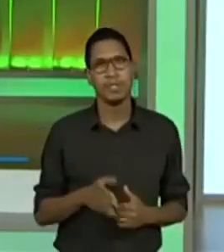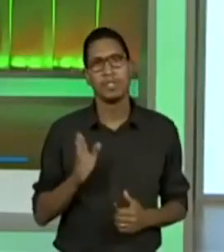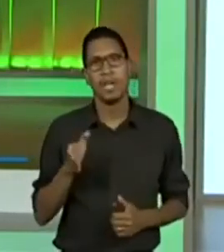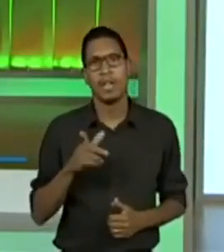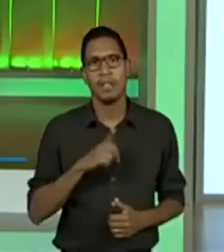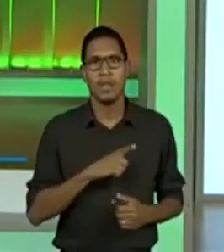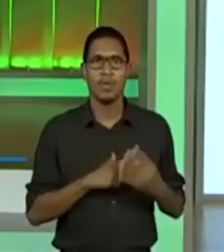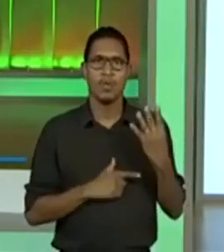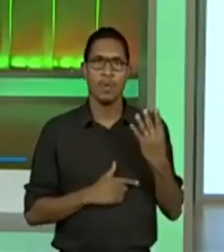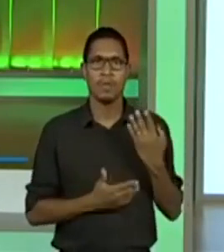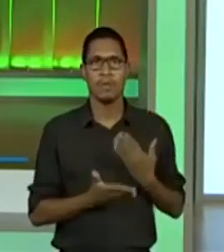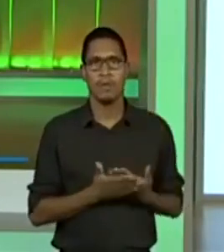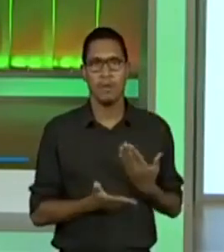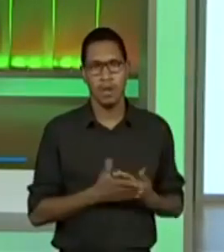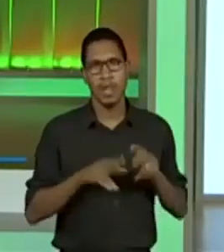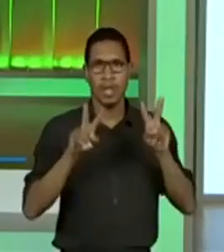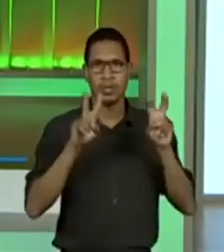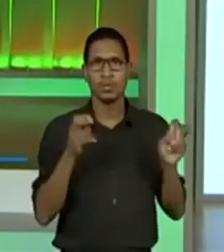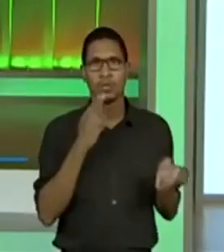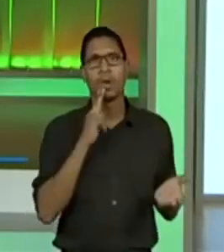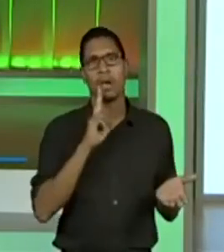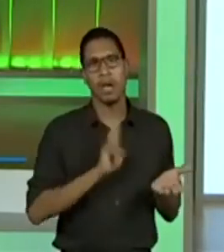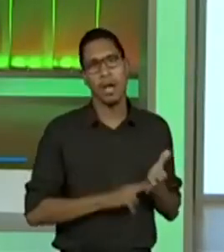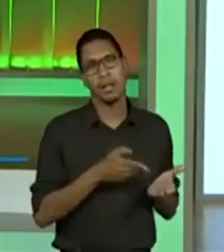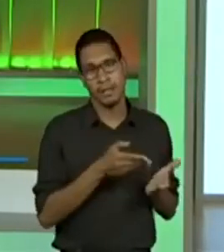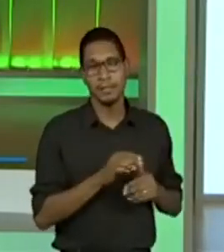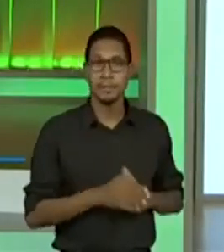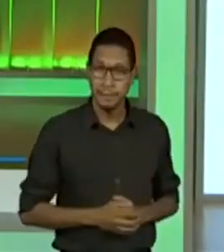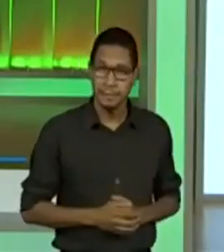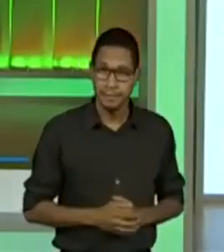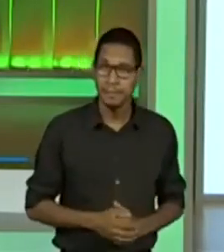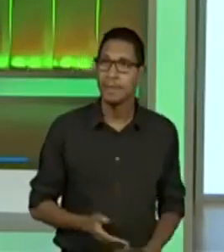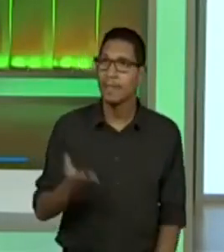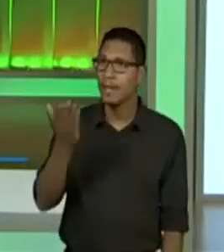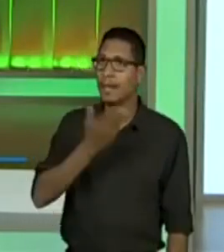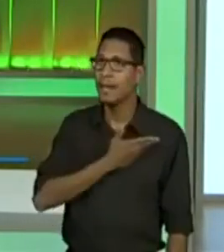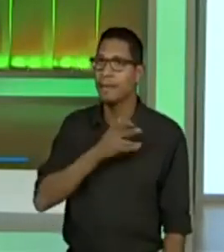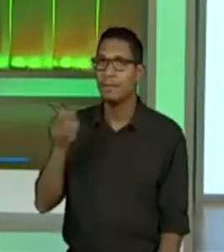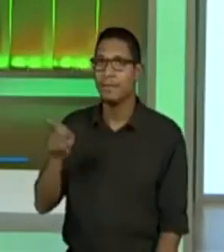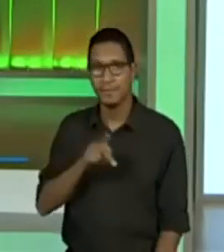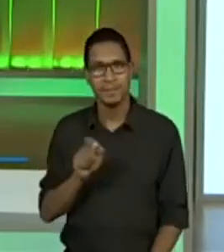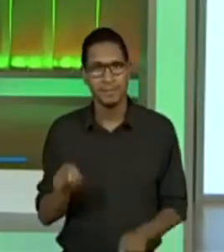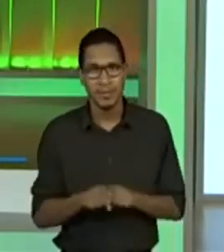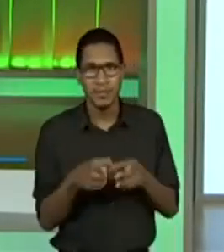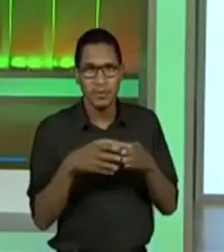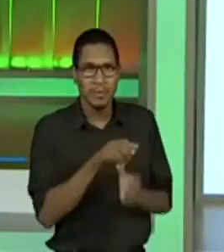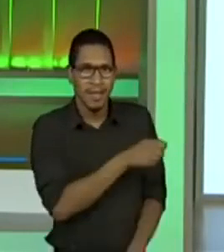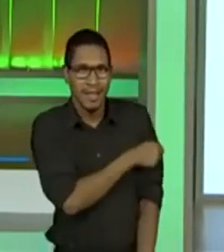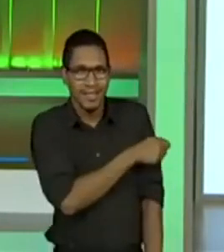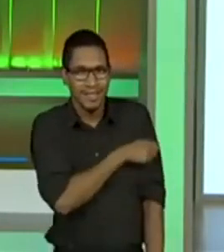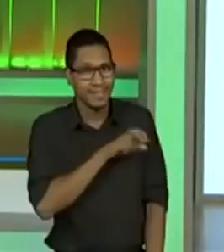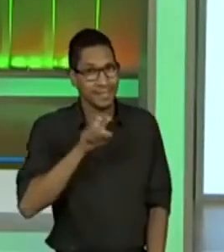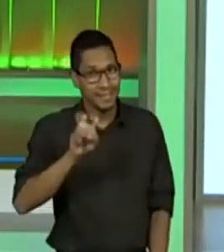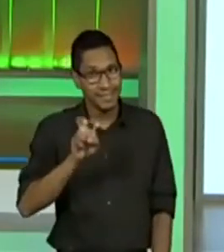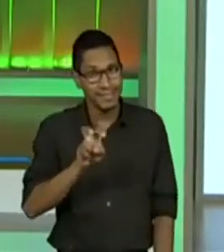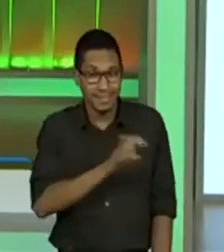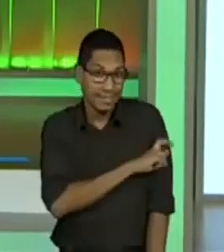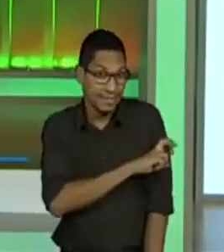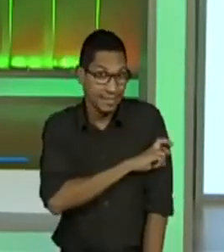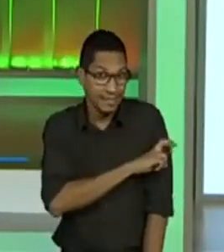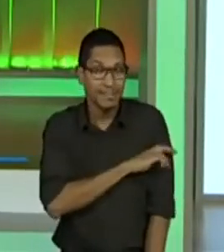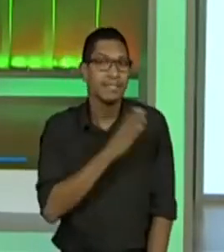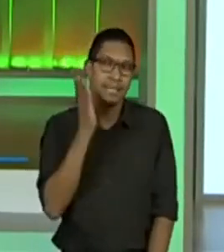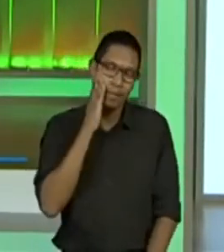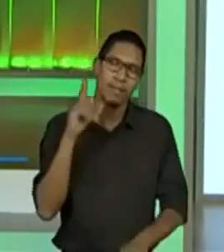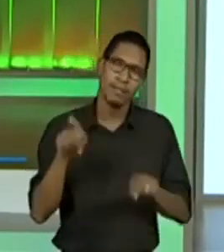horas pra gente trabalhar com essa carta. Meus amigos, professores, minha galerinha amada do quinto ano, todo mundo sabe que tem que ser detalhe por